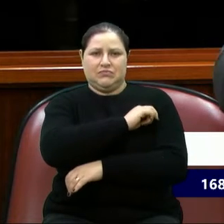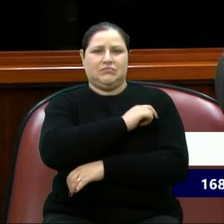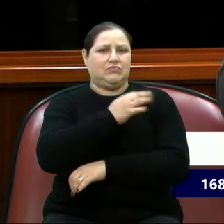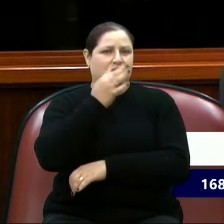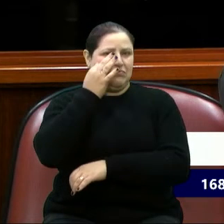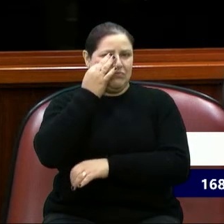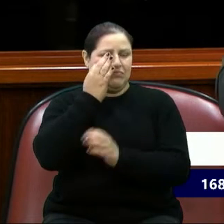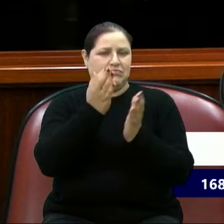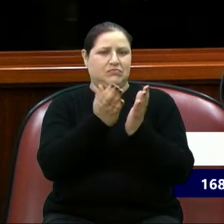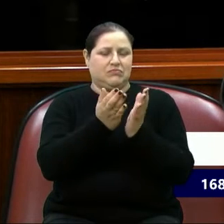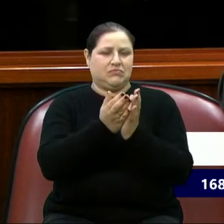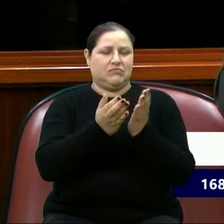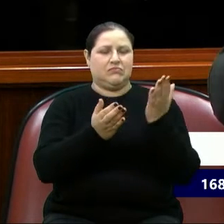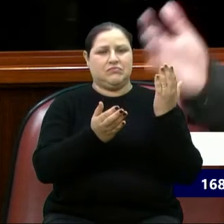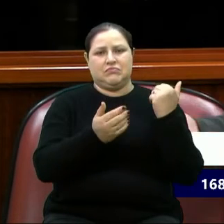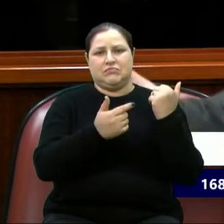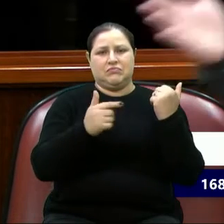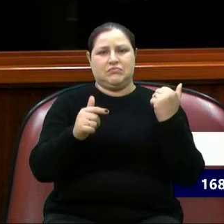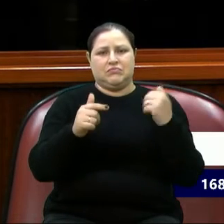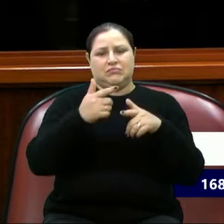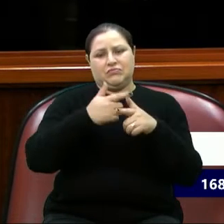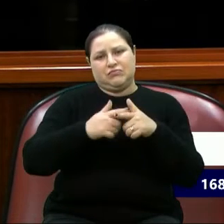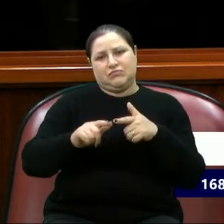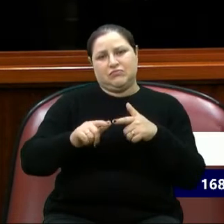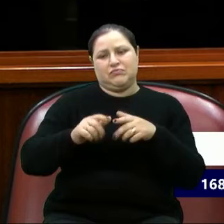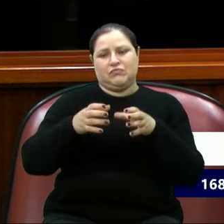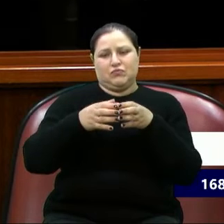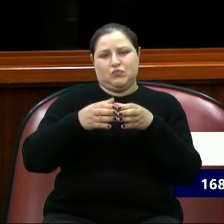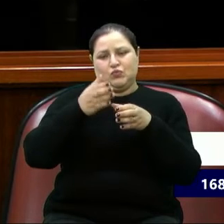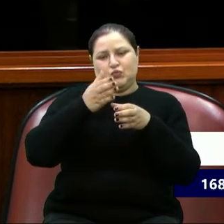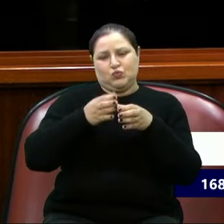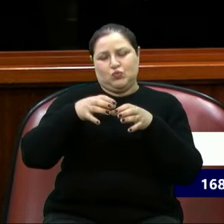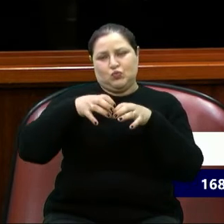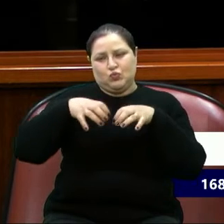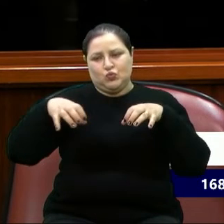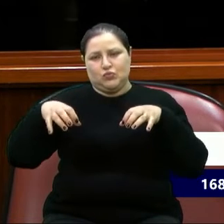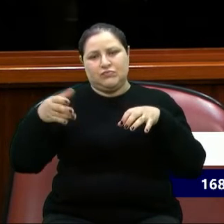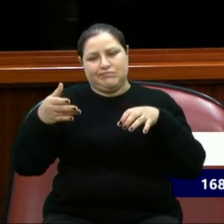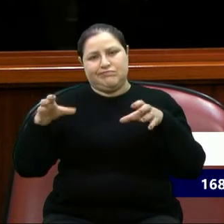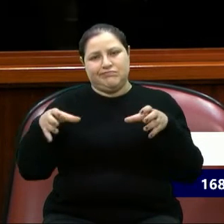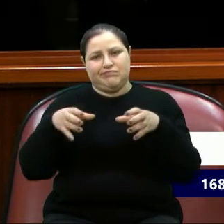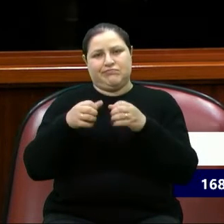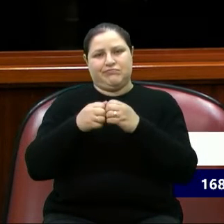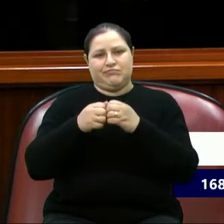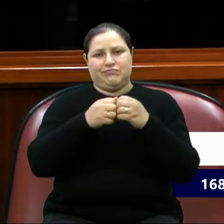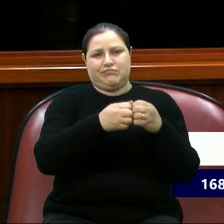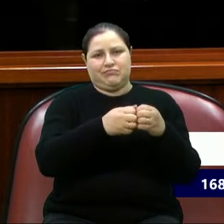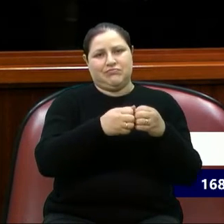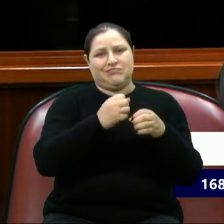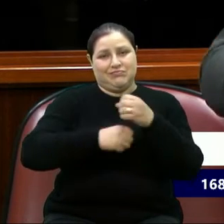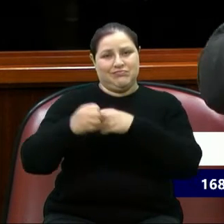ou seja, nós não tínhamos mais escalonamento como no ano passado. Então, isso